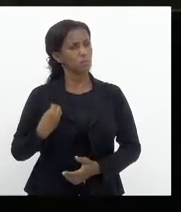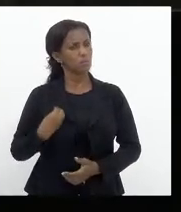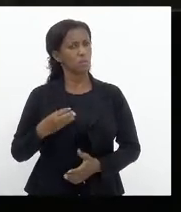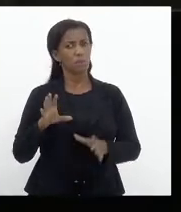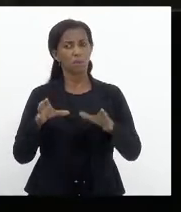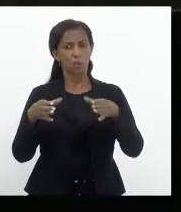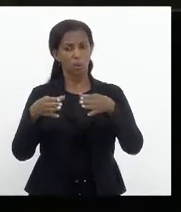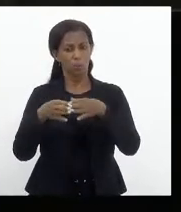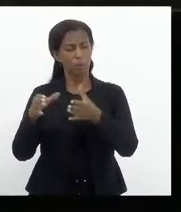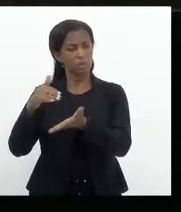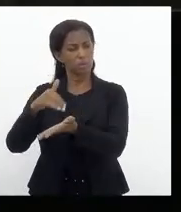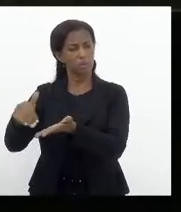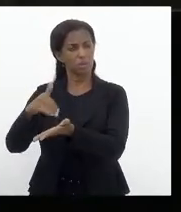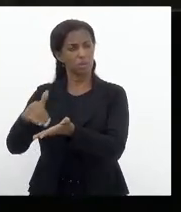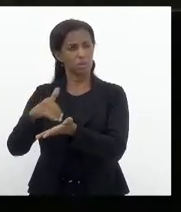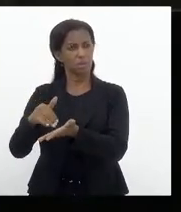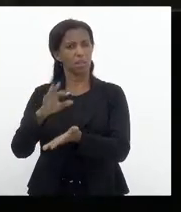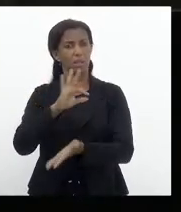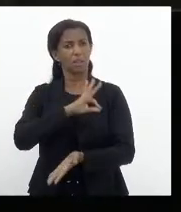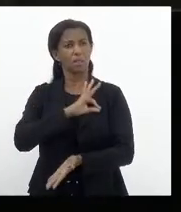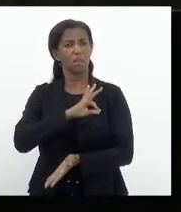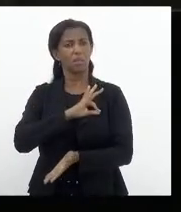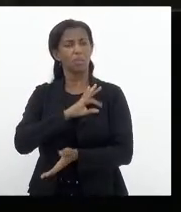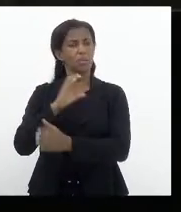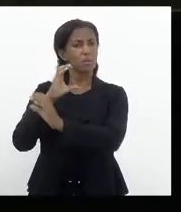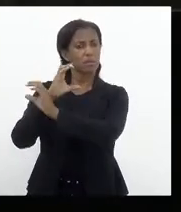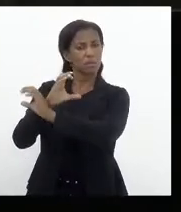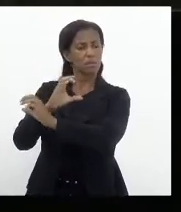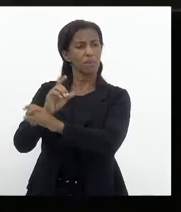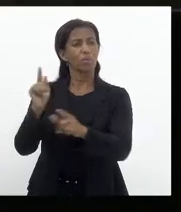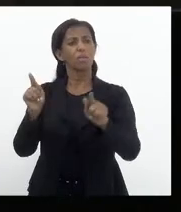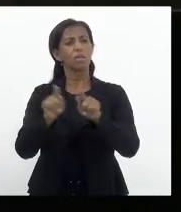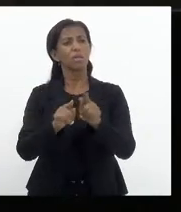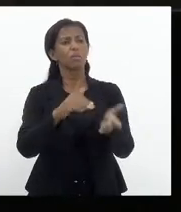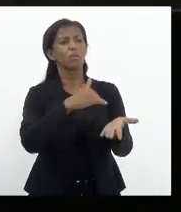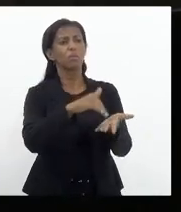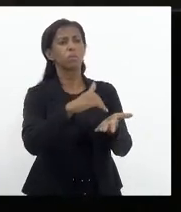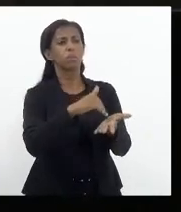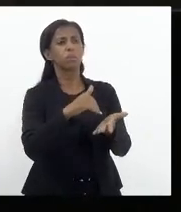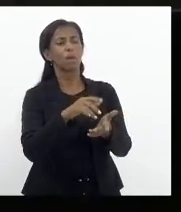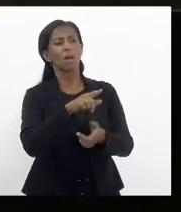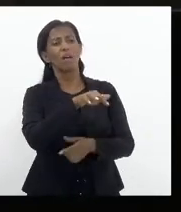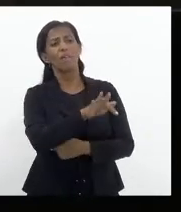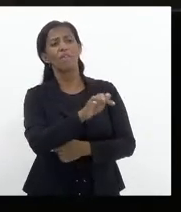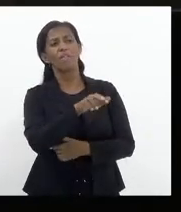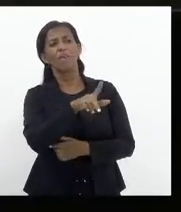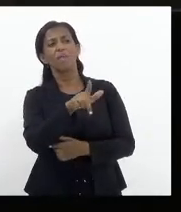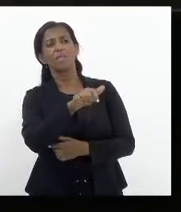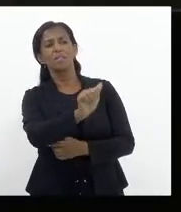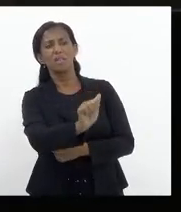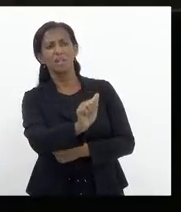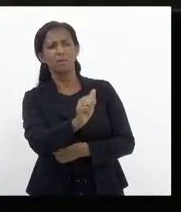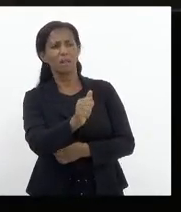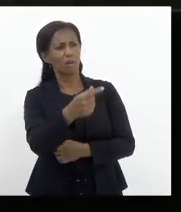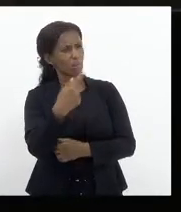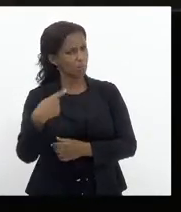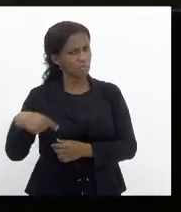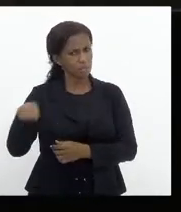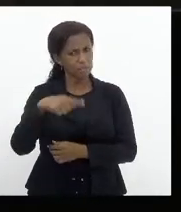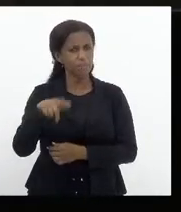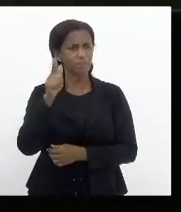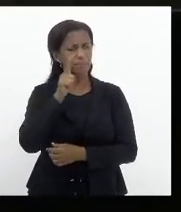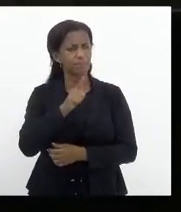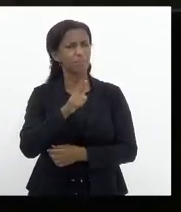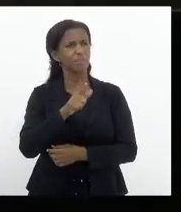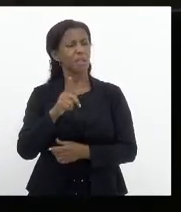Secretaria da Polícia Civil e da Secretaria de Fazenda, para que a gente possa dar